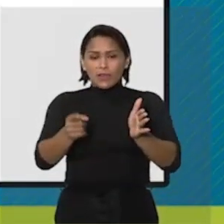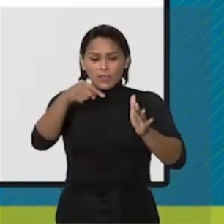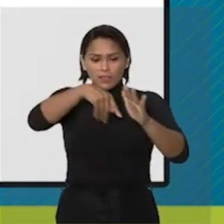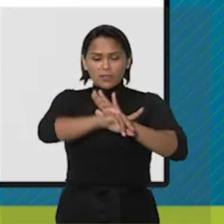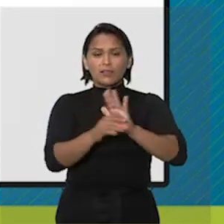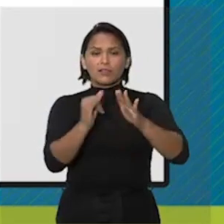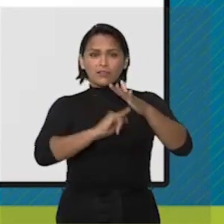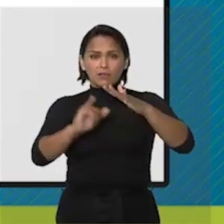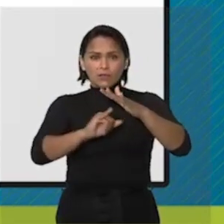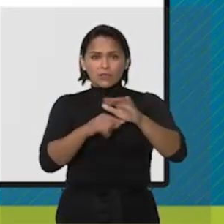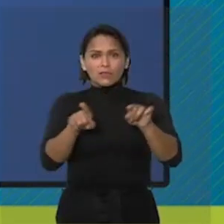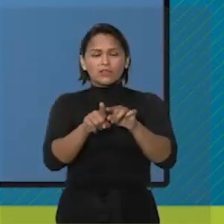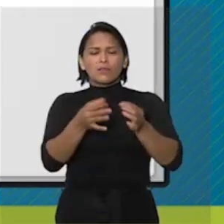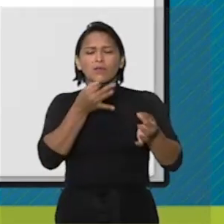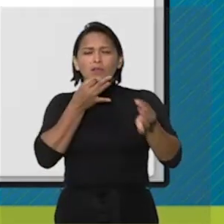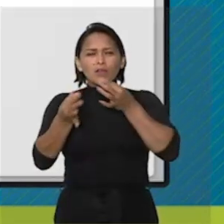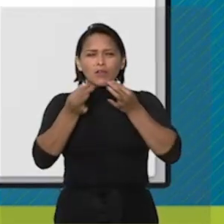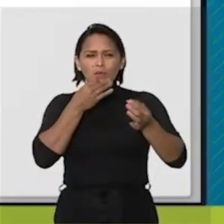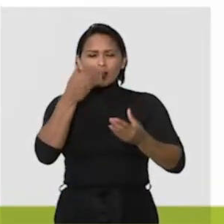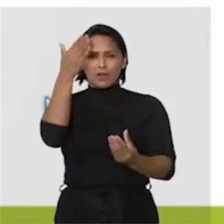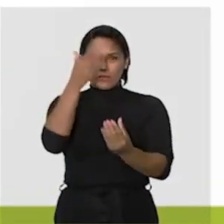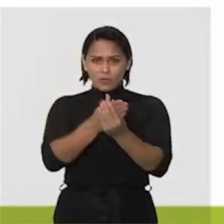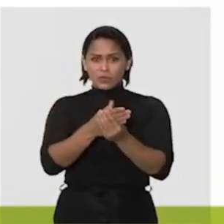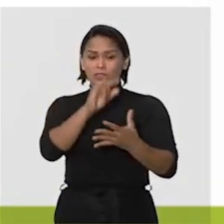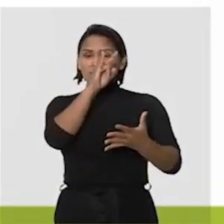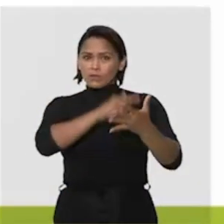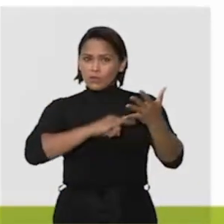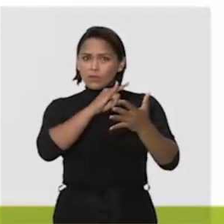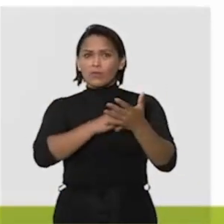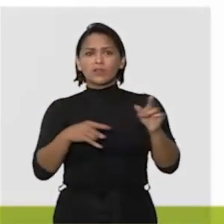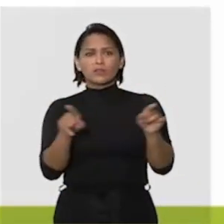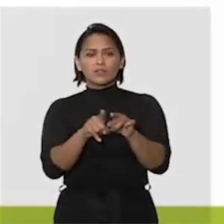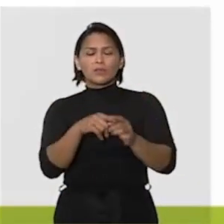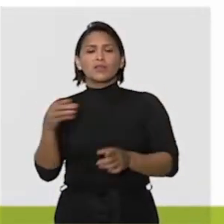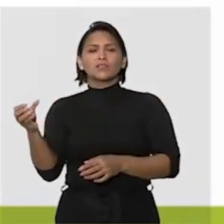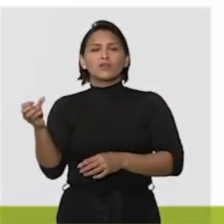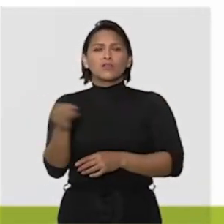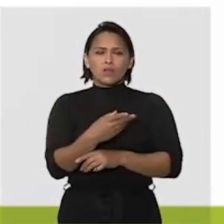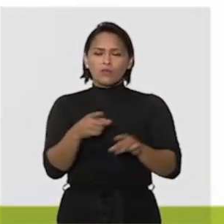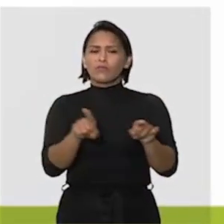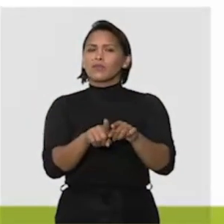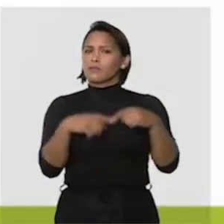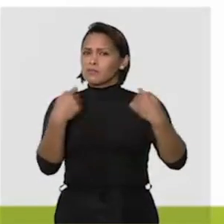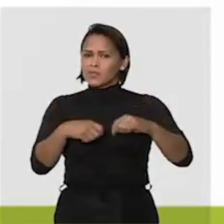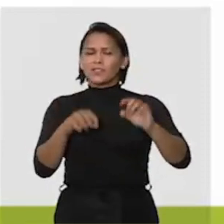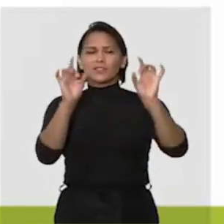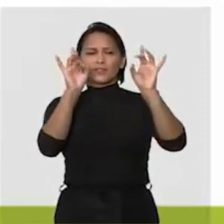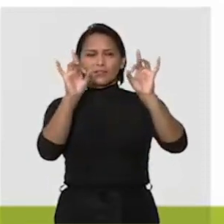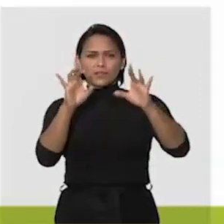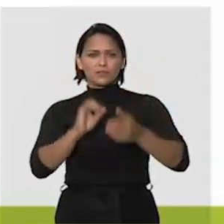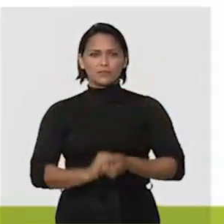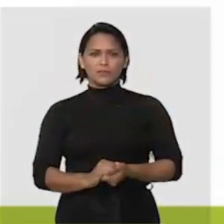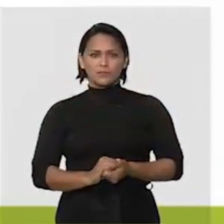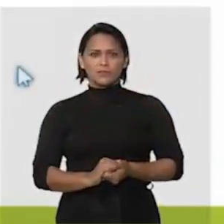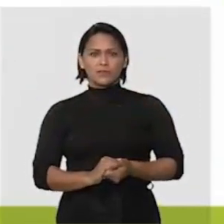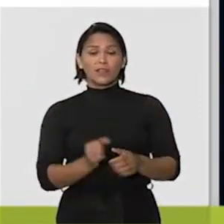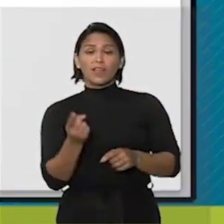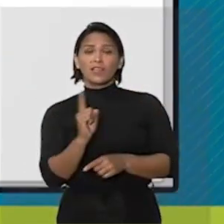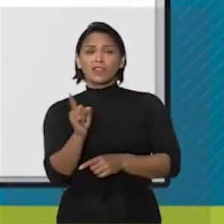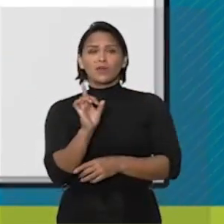dentro da unidade e a inclusão de comentários em processos e documentos são inovações que também merecem destaque.